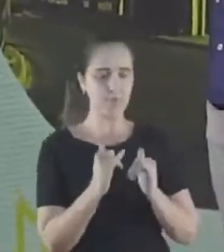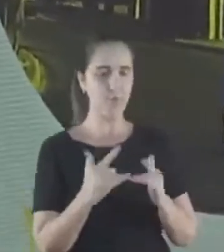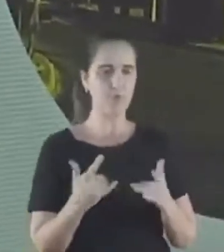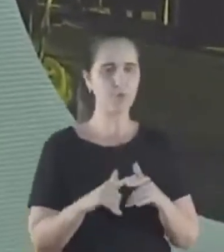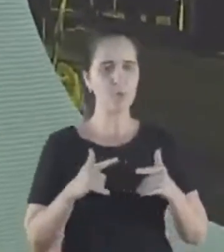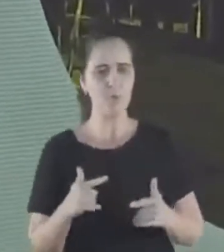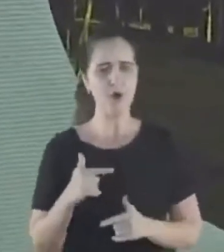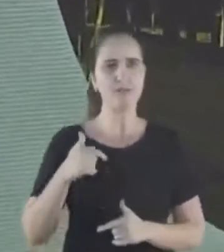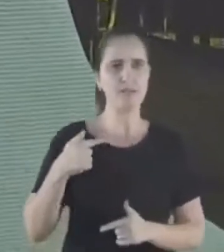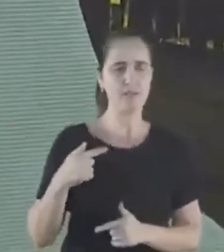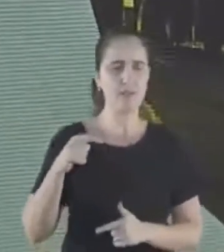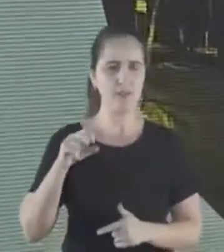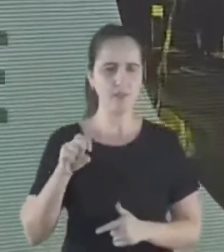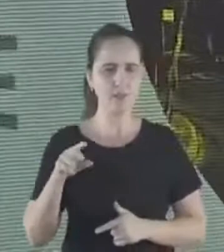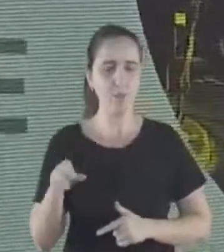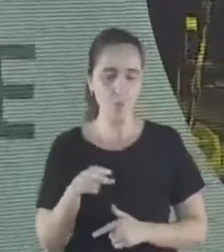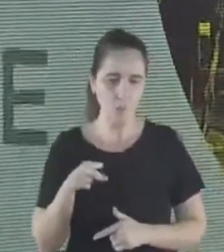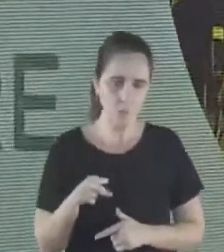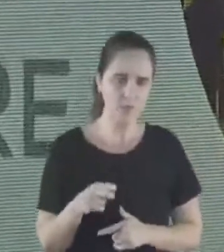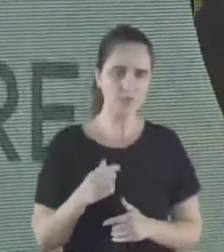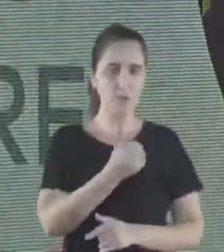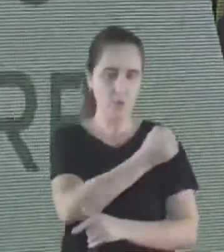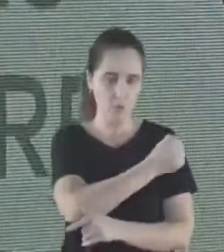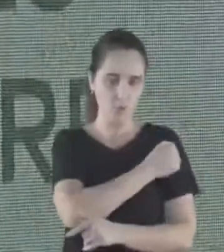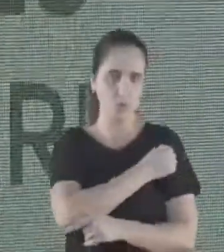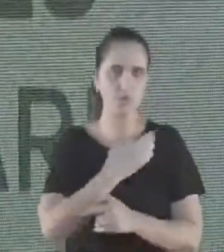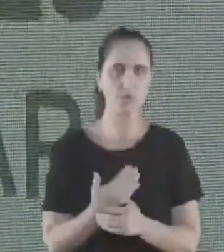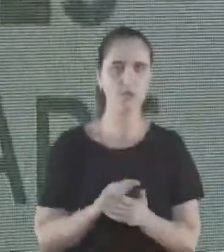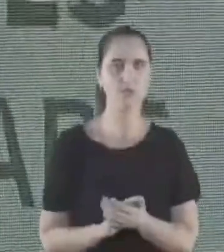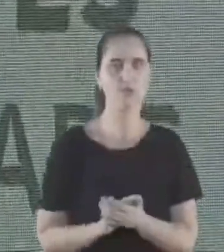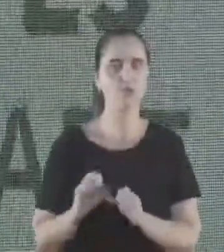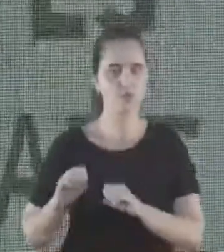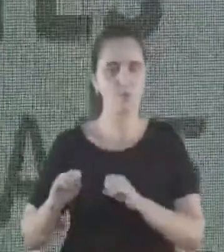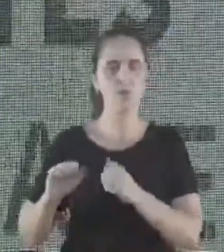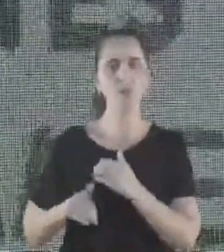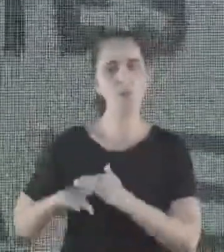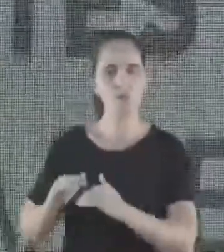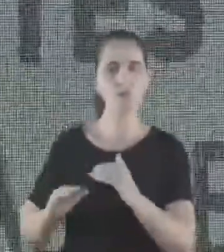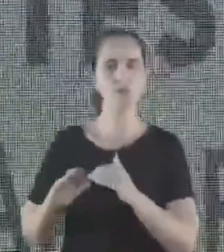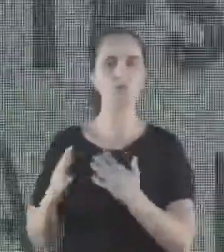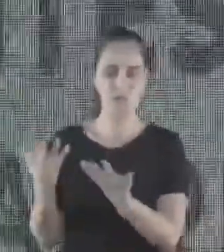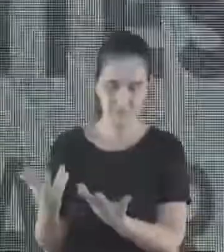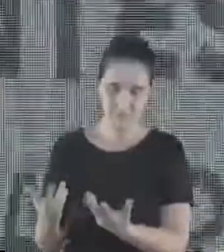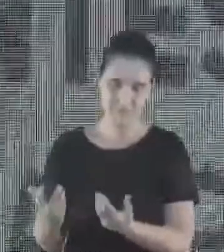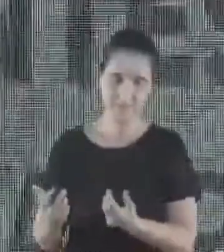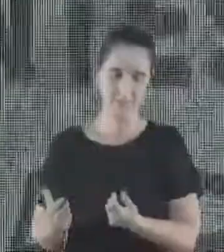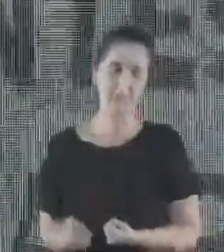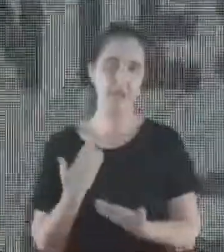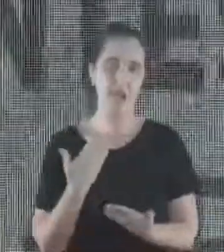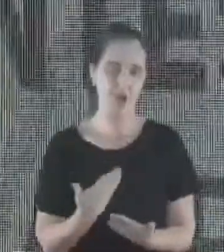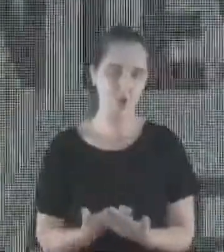75% dos nossos alunos da educação profissional aderiram às atividades emergenciais remotas. É uma